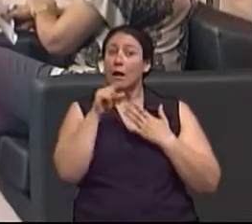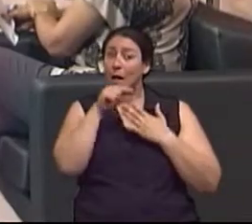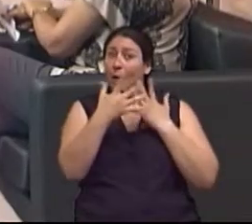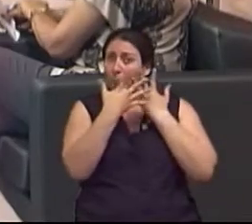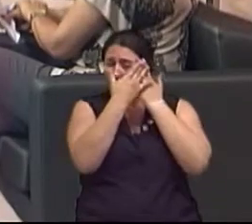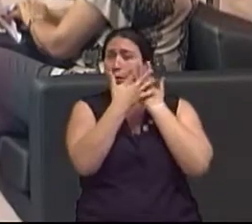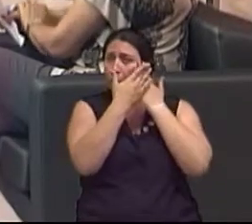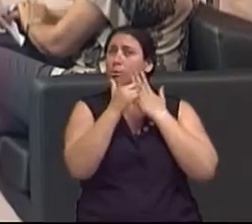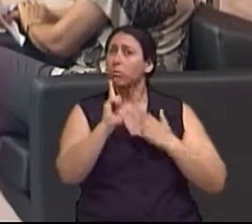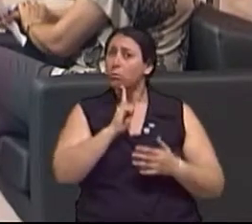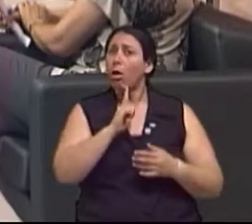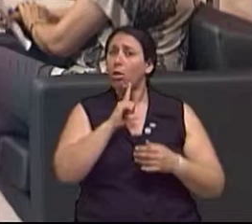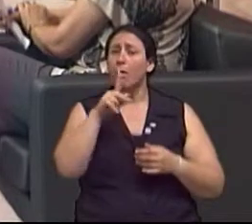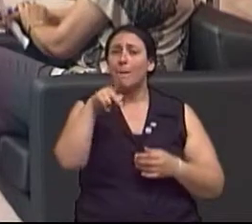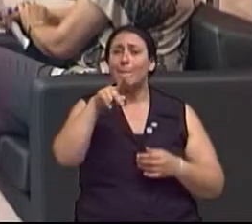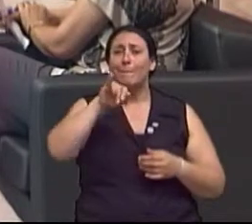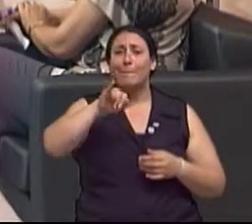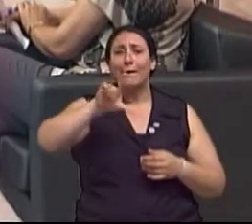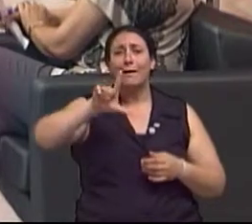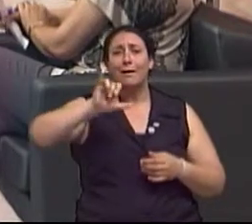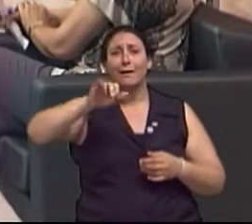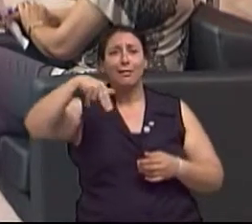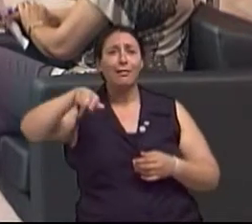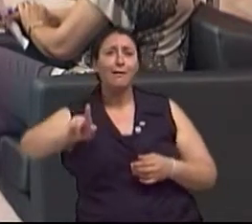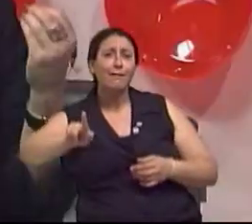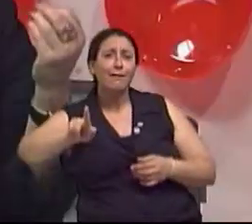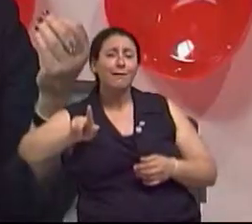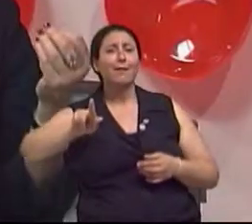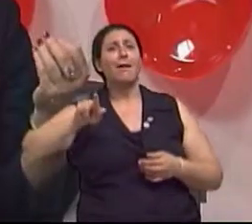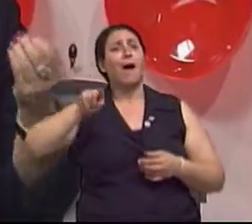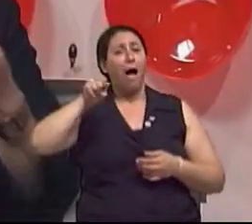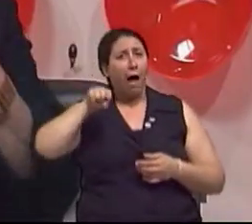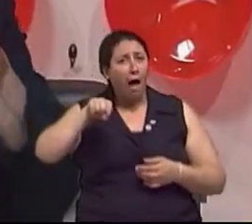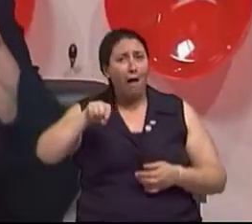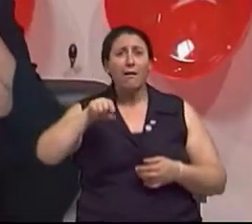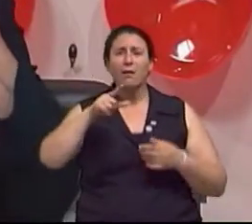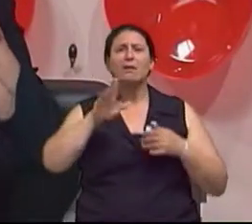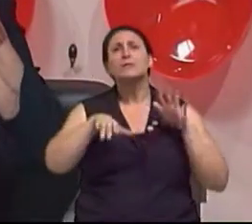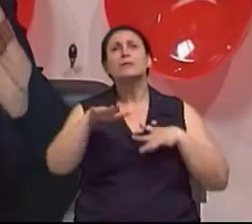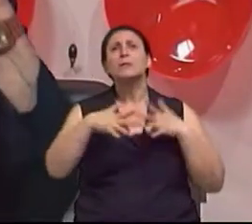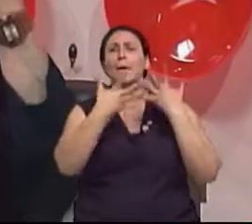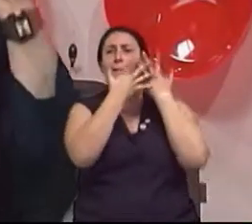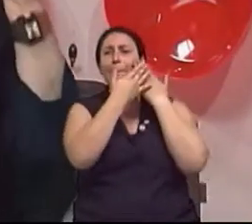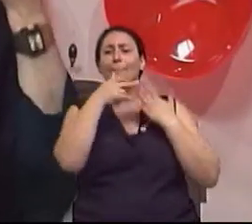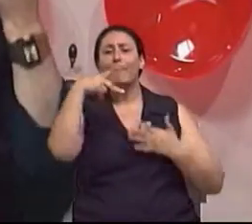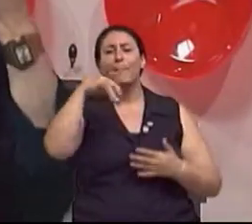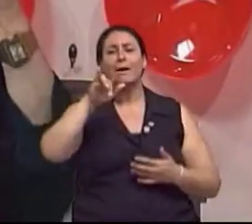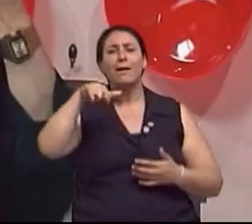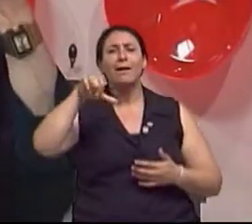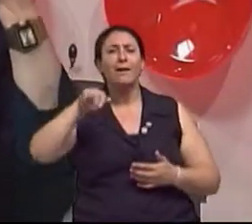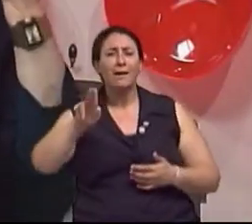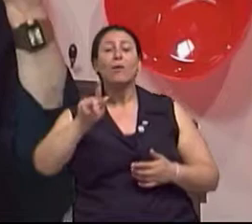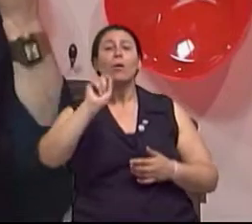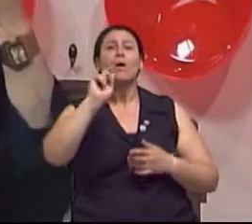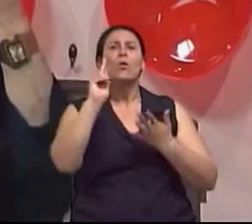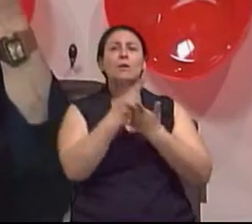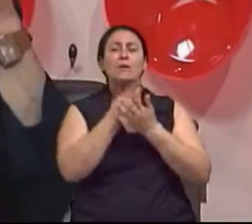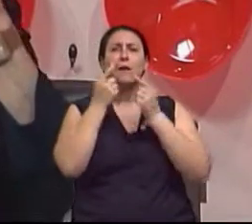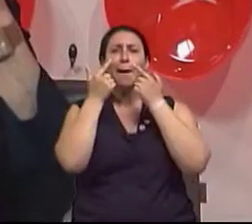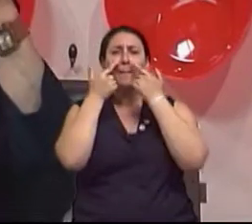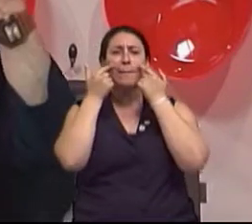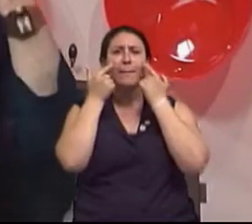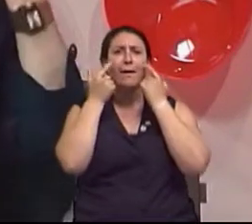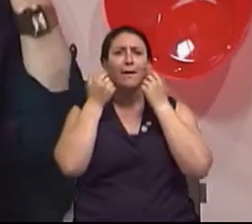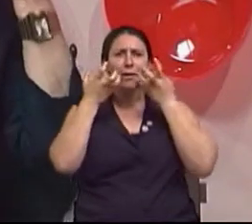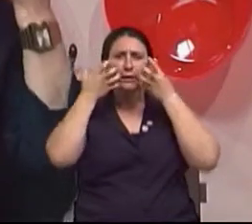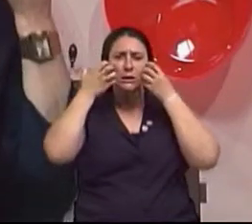o peeling. Sim, o peeling é uma intervenção cirúrgica. Então o que acontece, às vezes, um peeling médio, a pele descama, né? De uma forma assim,